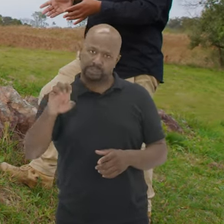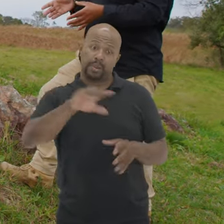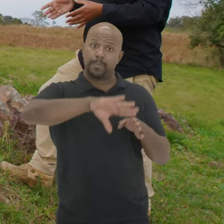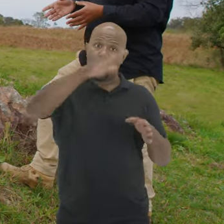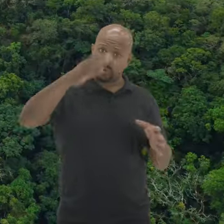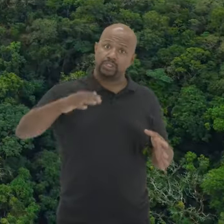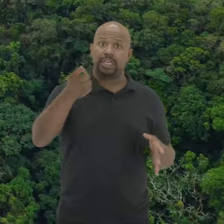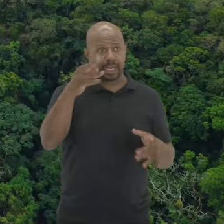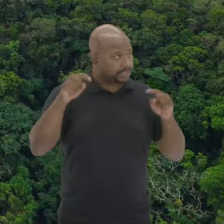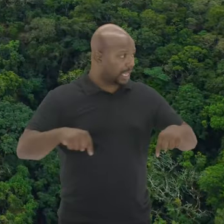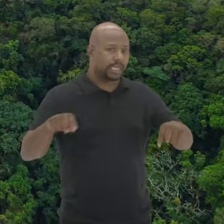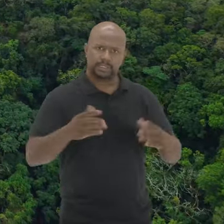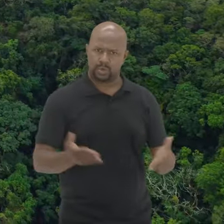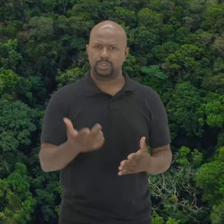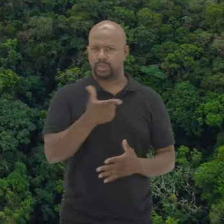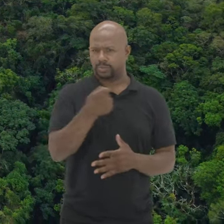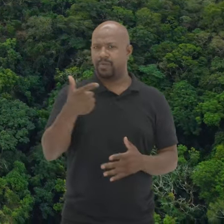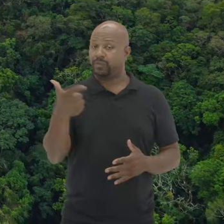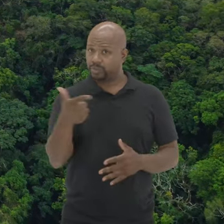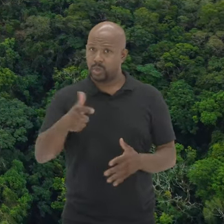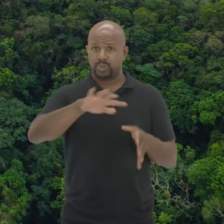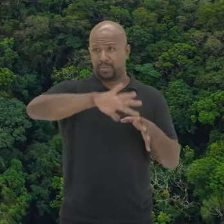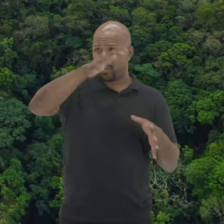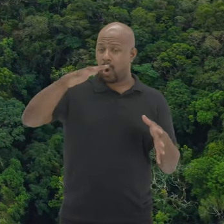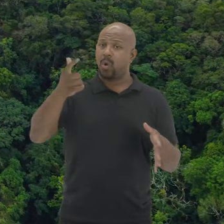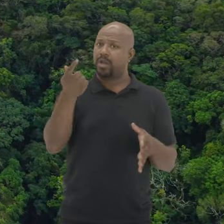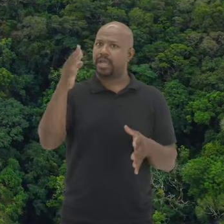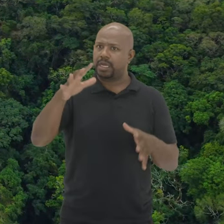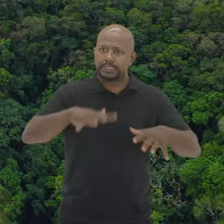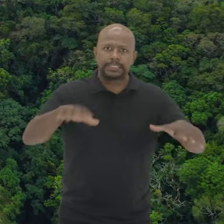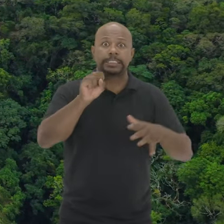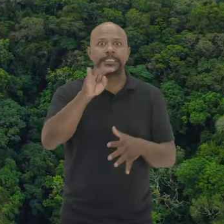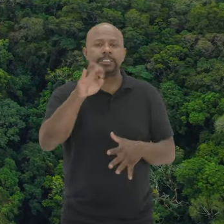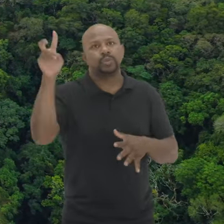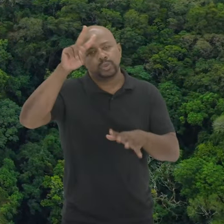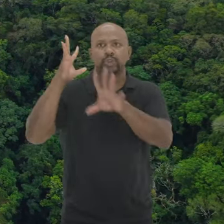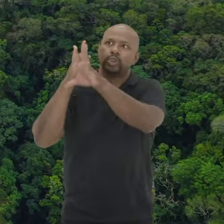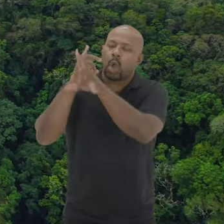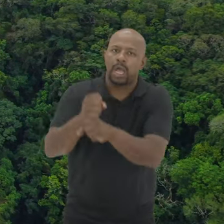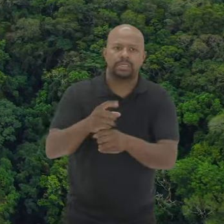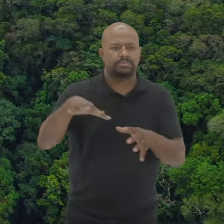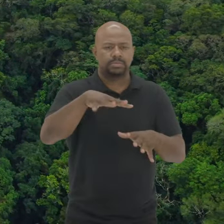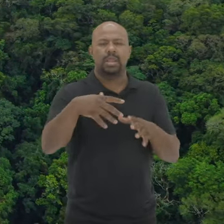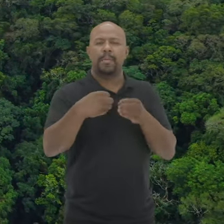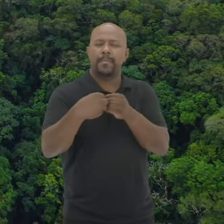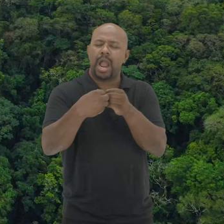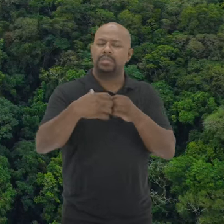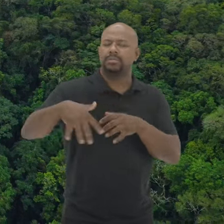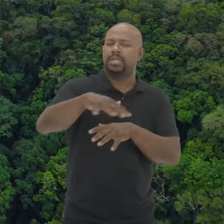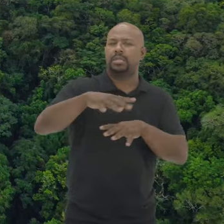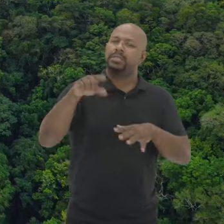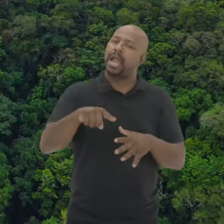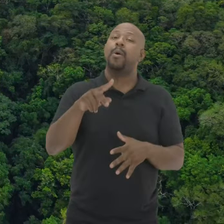Monte Grande É esse Hoje No ano de 2022 O Morro Grande Esse sítio histórico Aqui que contempla Margeia A